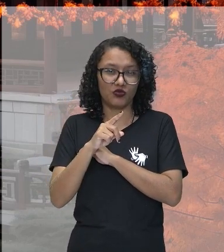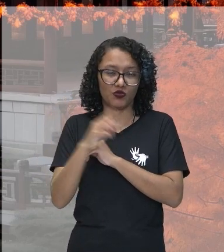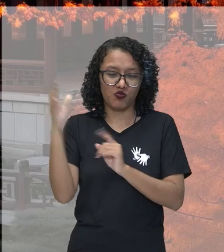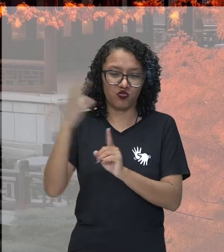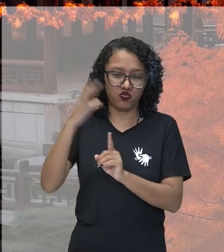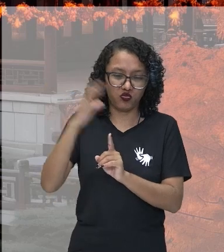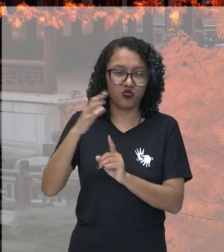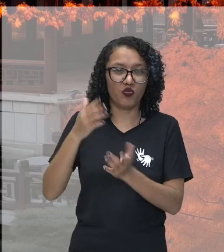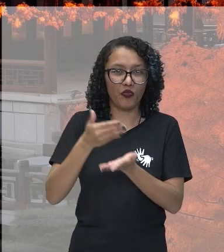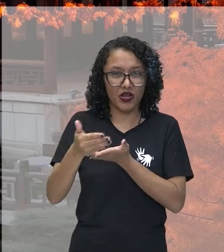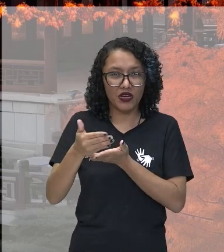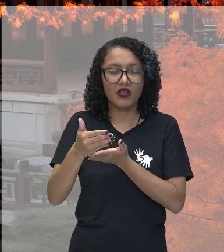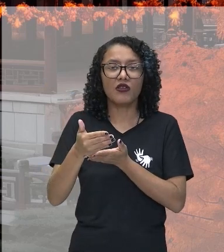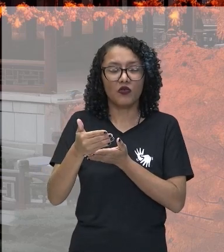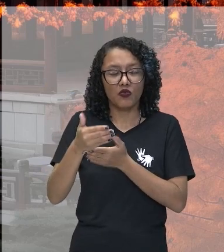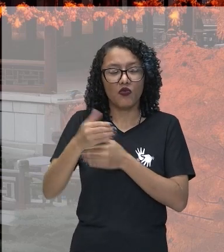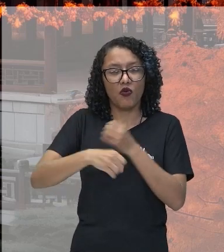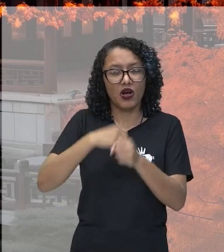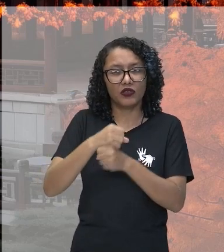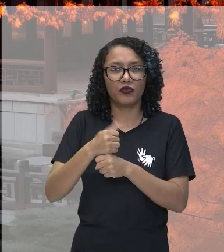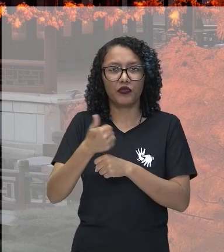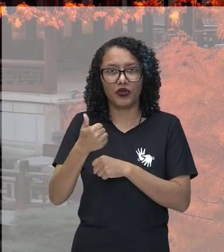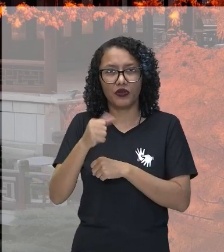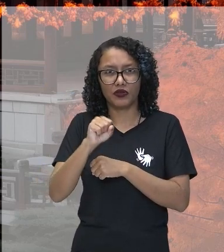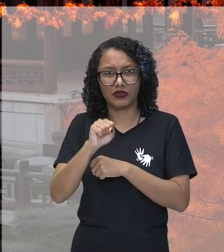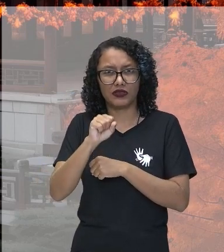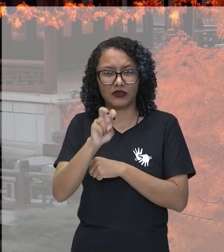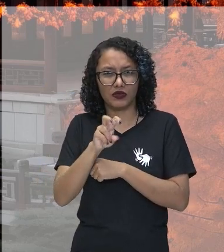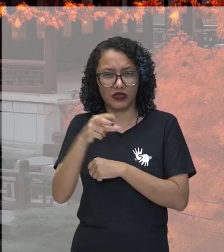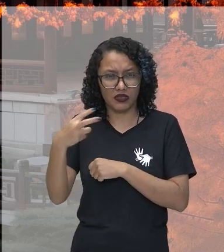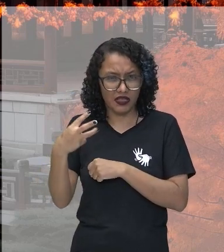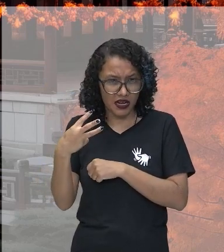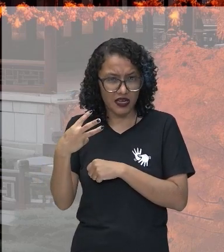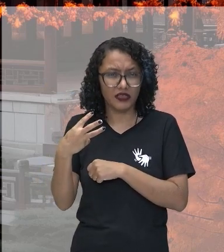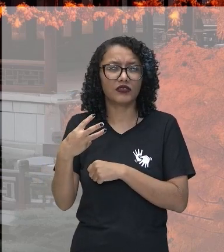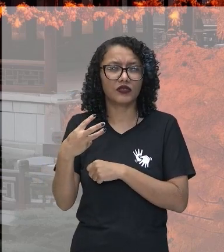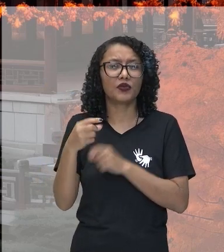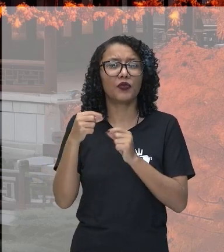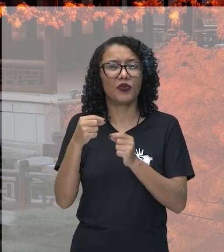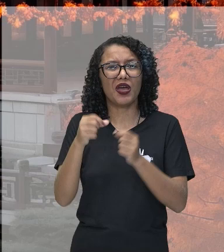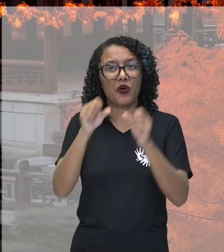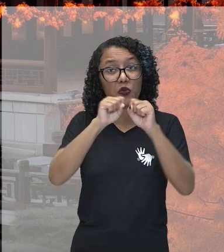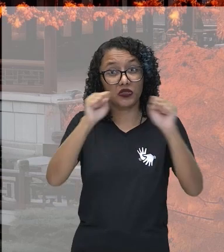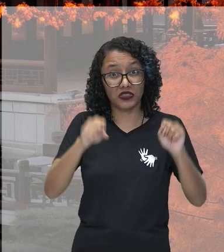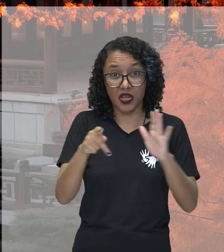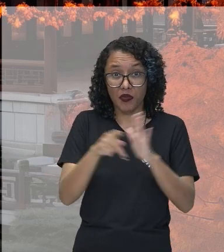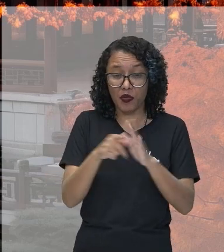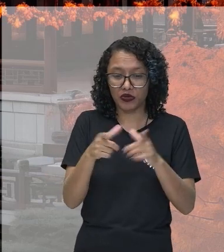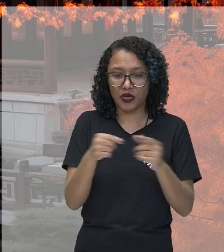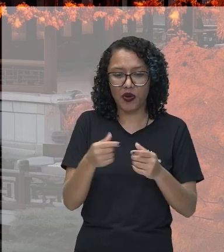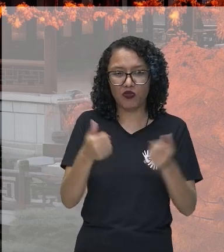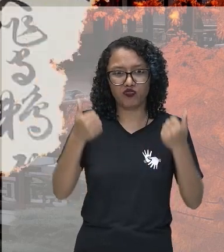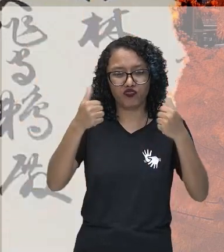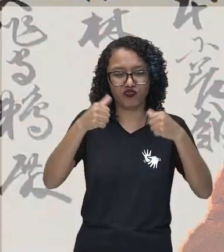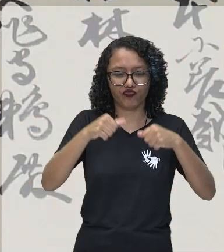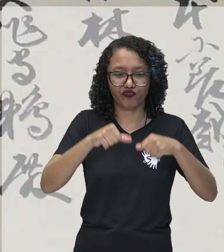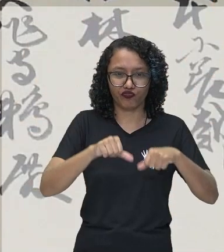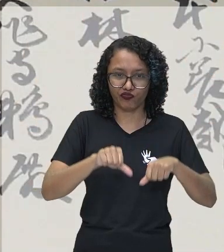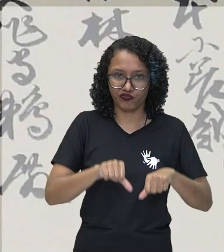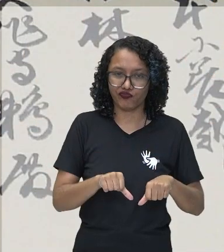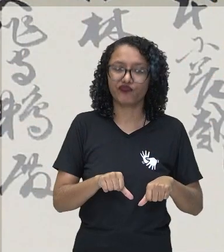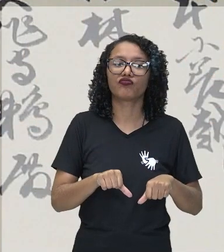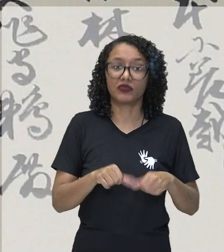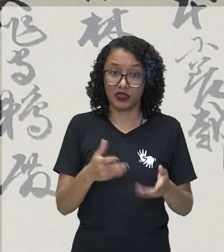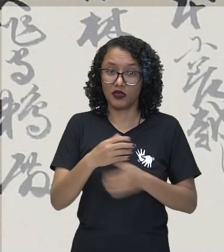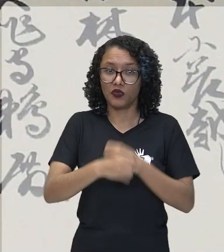1853, vamos ver, aí, esse Shogunato chegando ao seu declínio. E, em